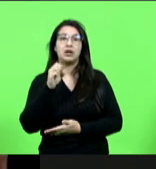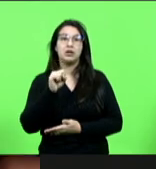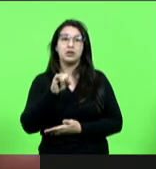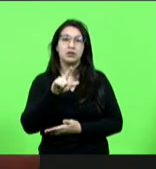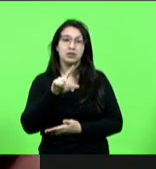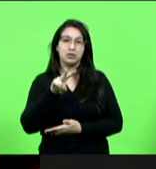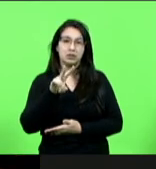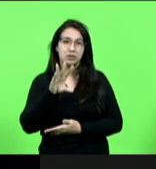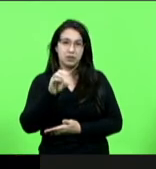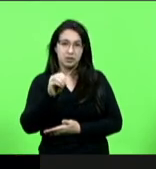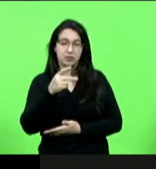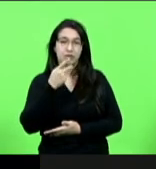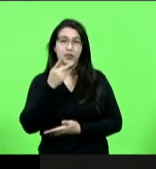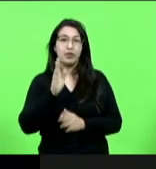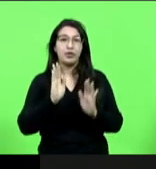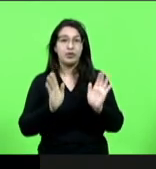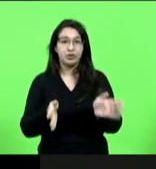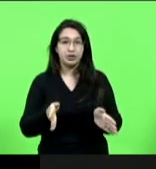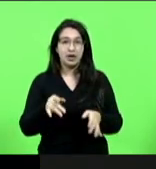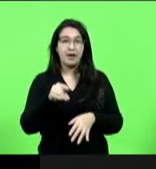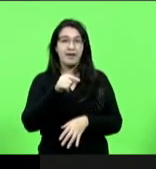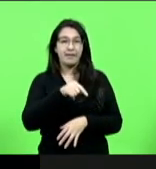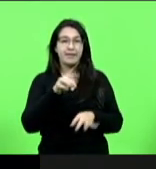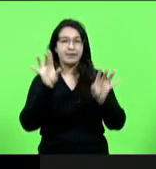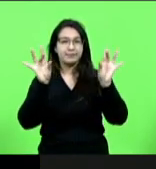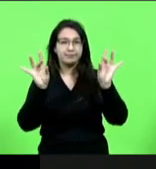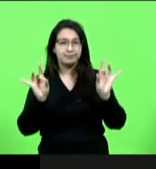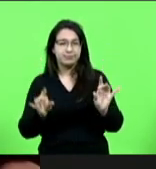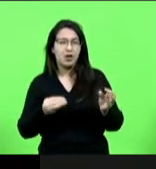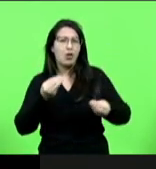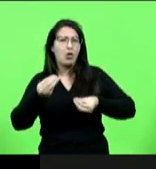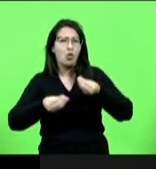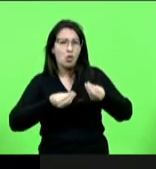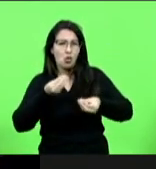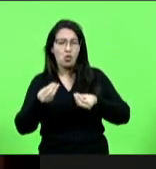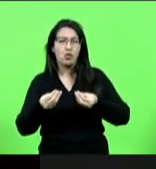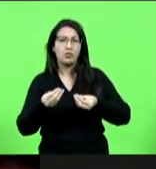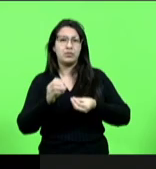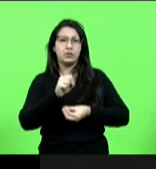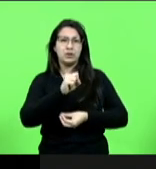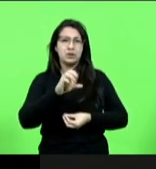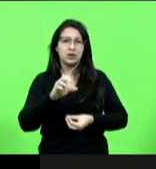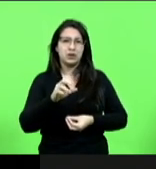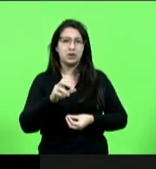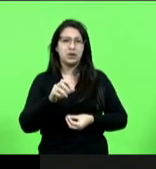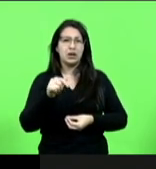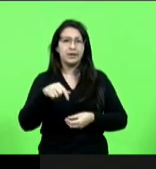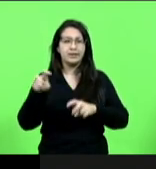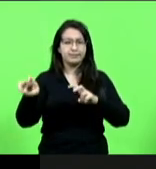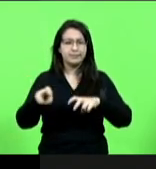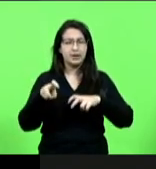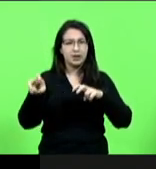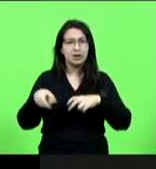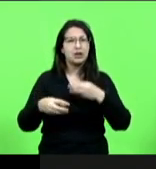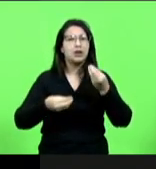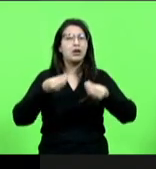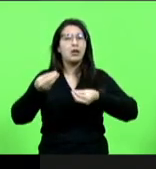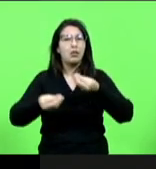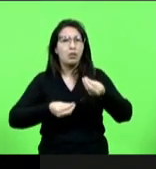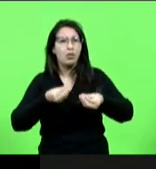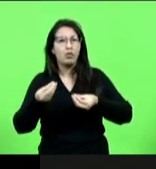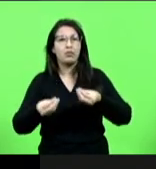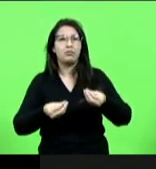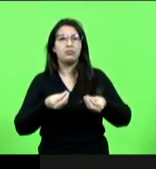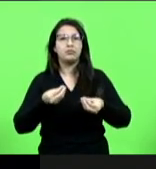característica do estado de Santa Catarina o modelo agrícola que nós temos no estado de Santa Catarina